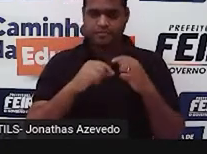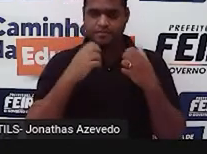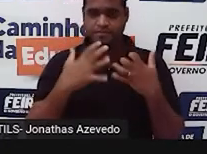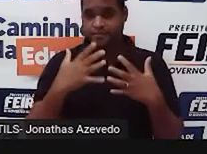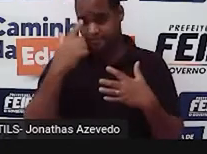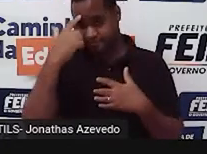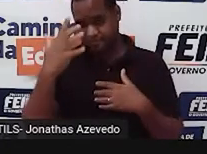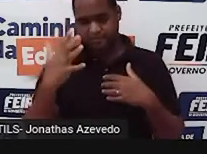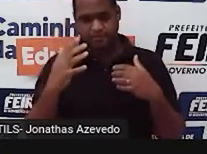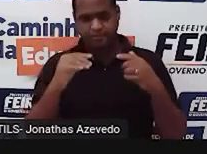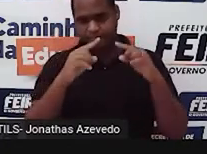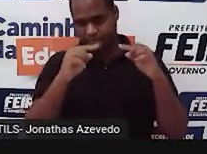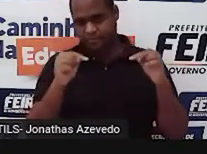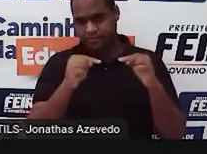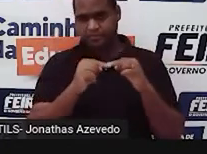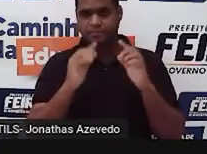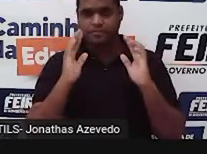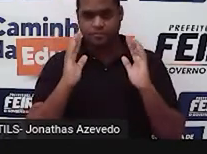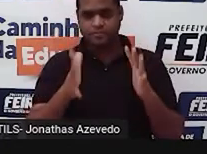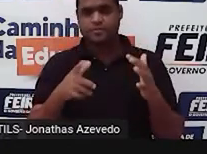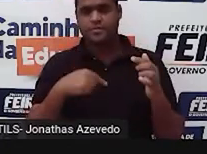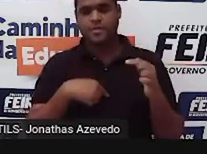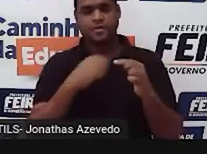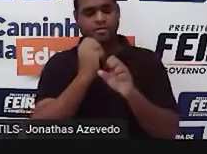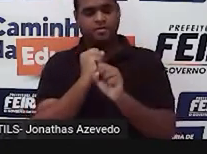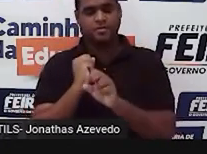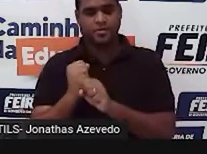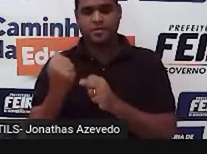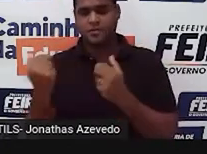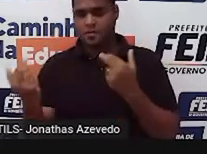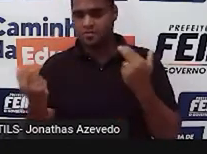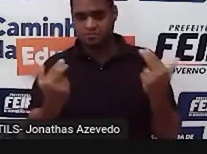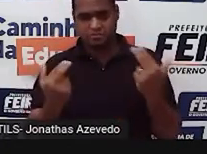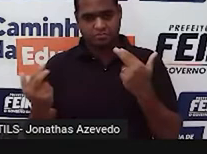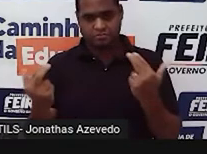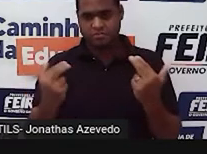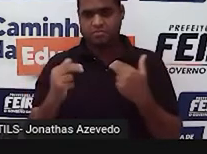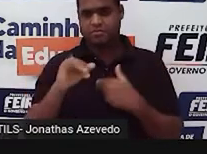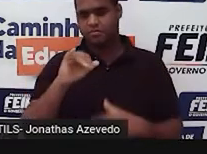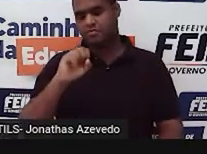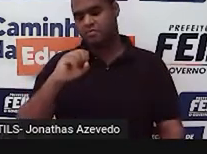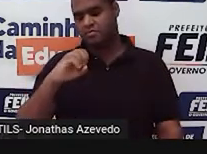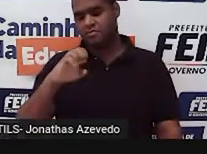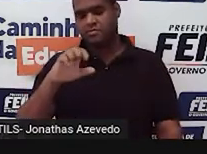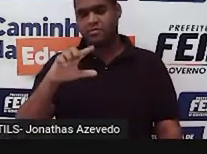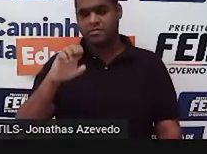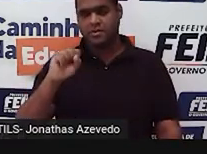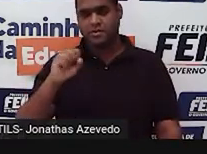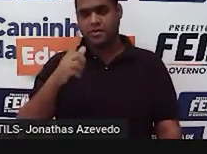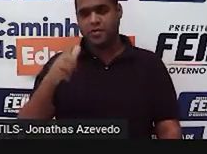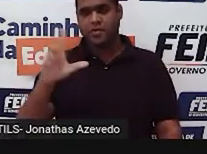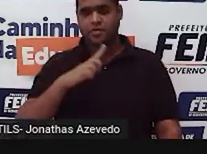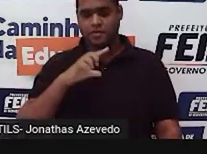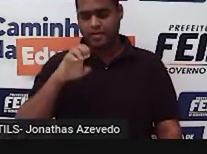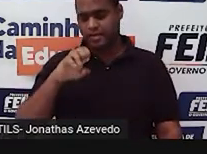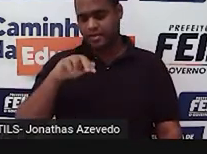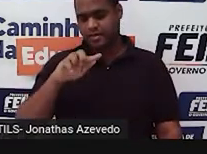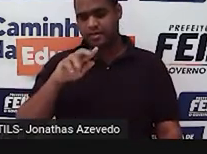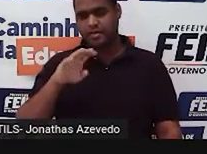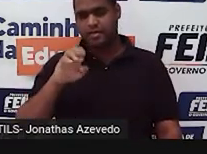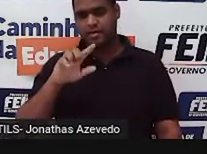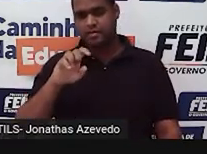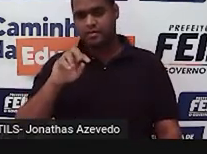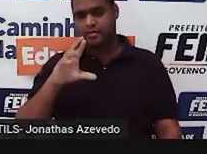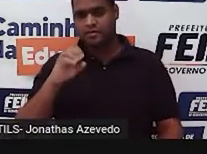triângulo com dois lados medindo a mesma coisa, o isósceles, o equilátero, os três